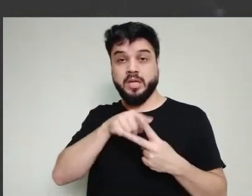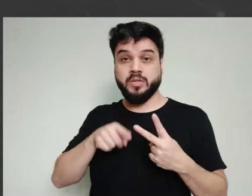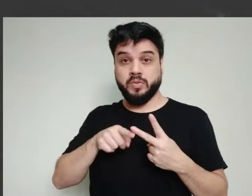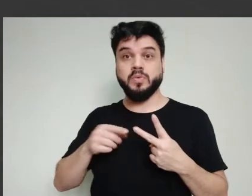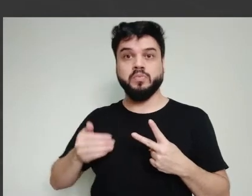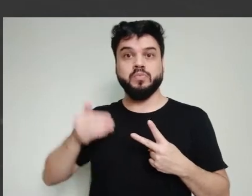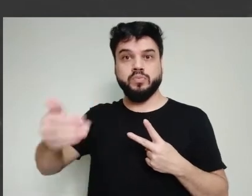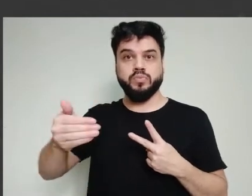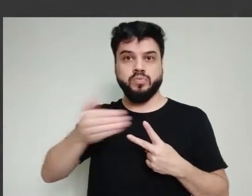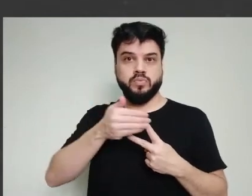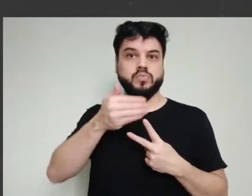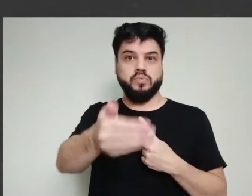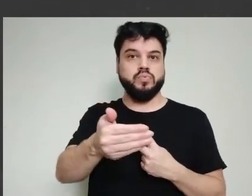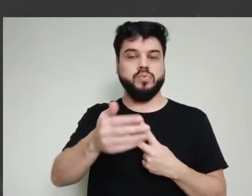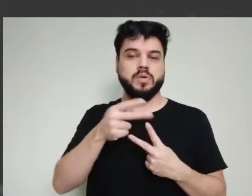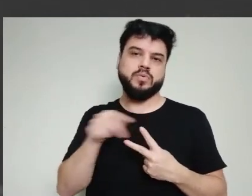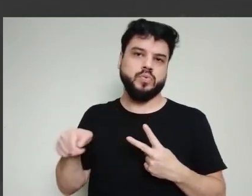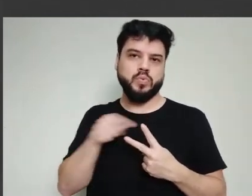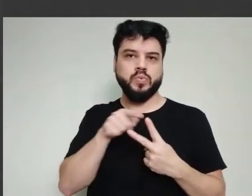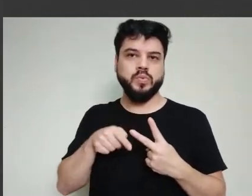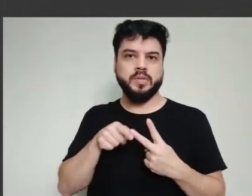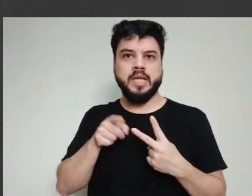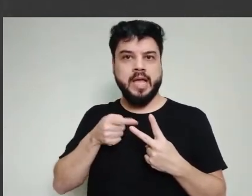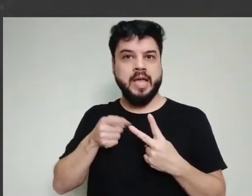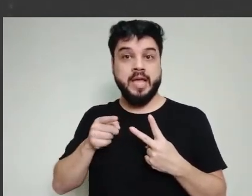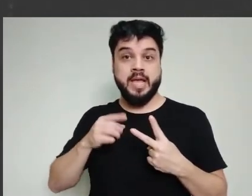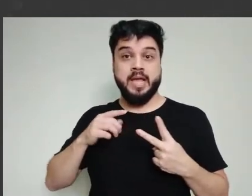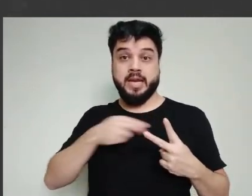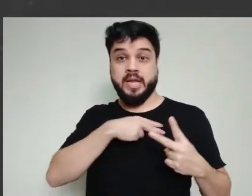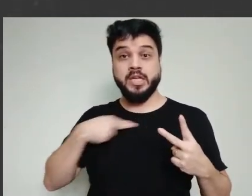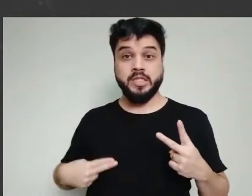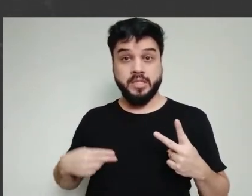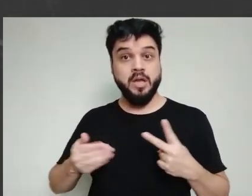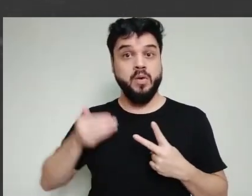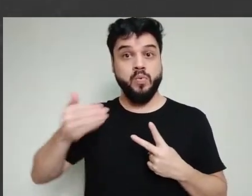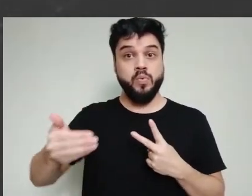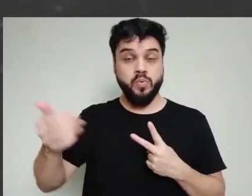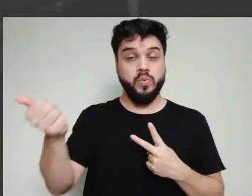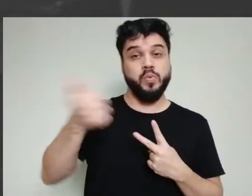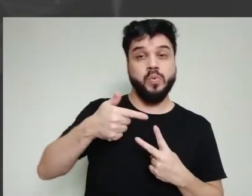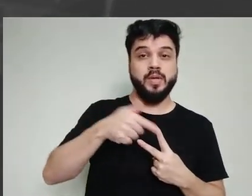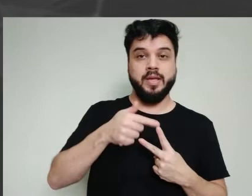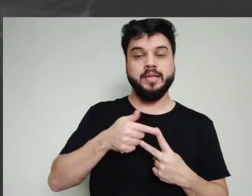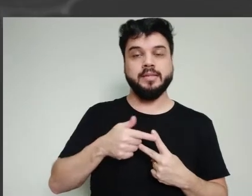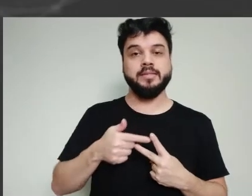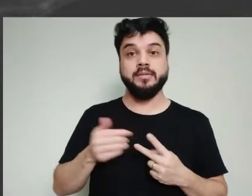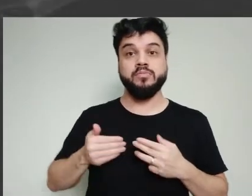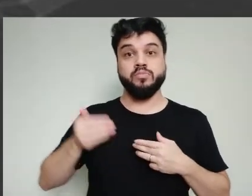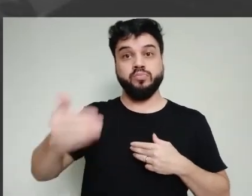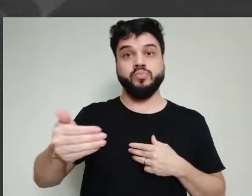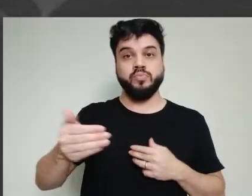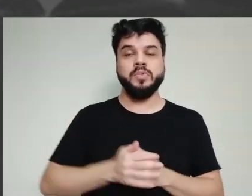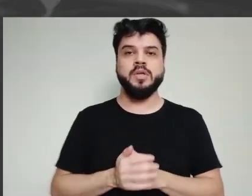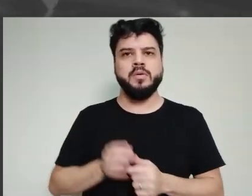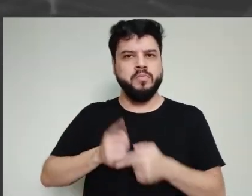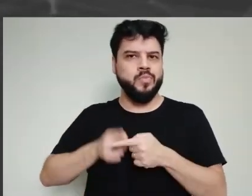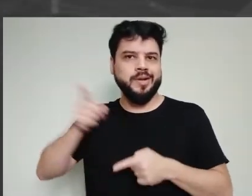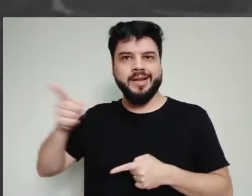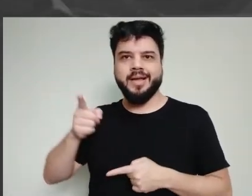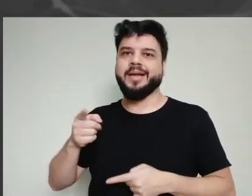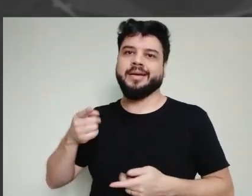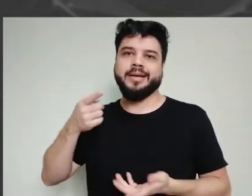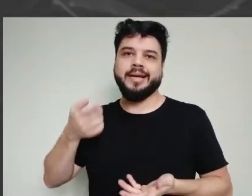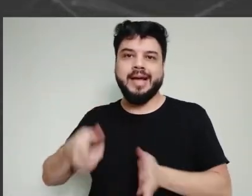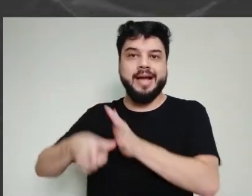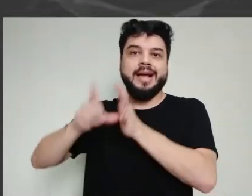que a americana. Por questões óbvias, porque lá começou tudo antes e eles têm recurso, o Estado incentiva muito,